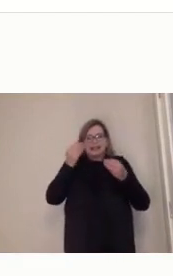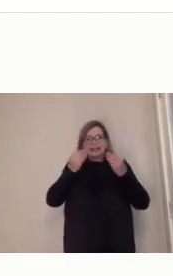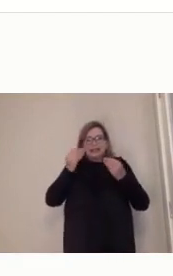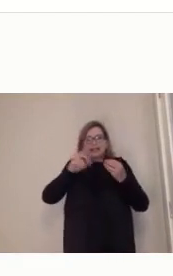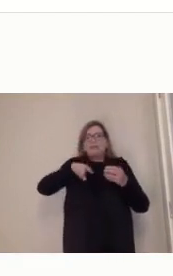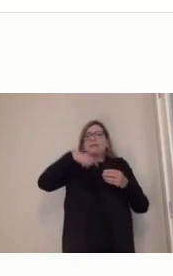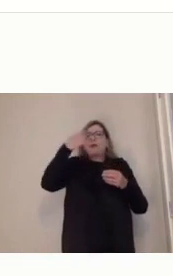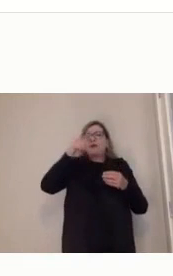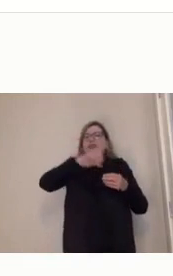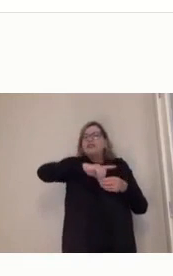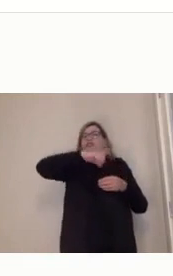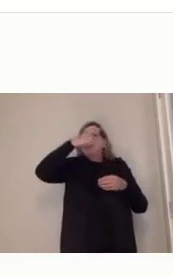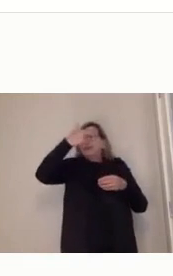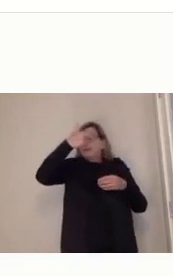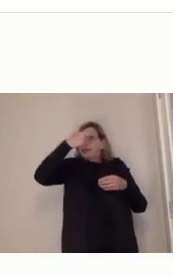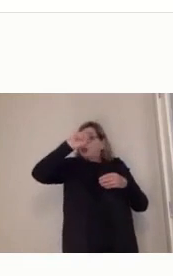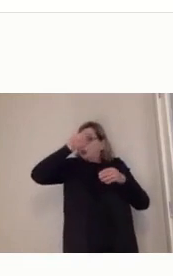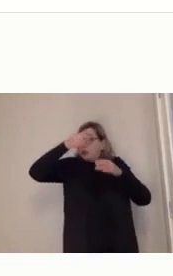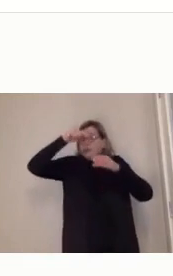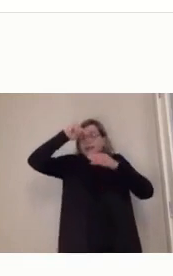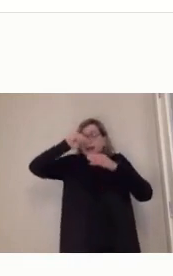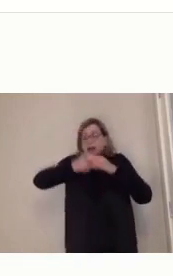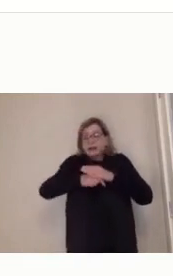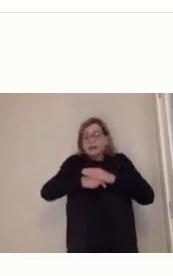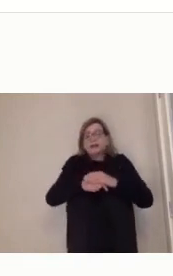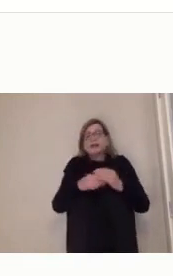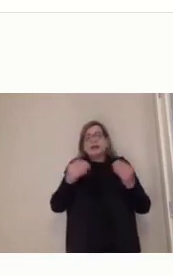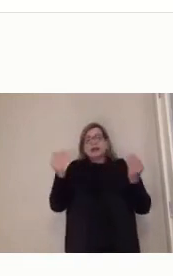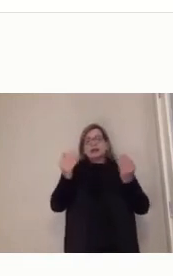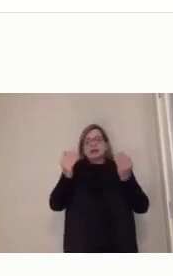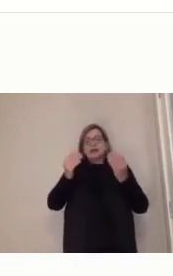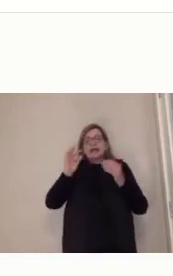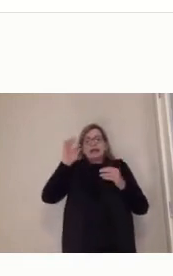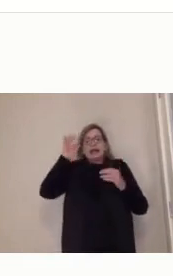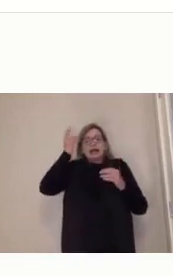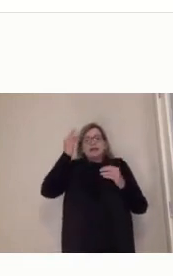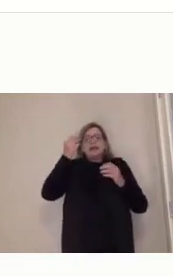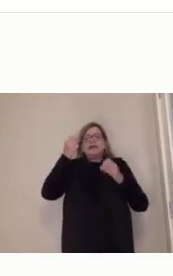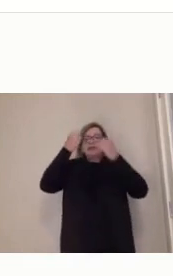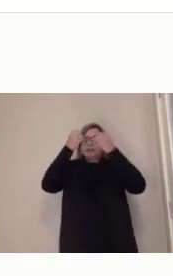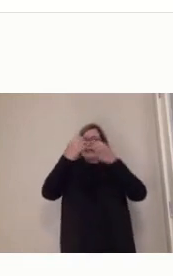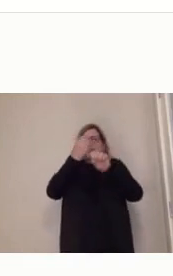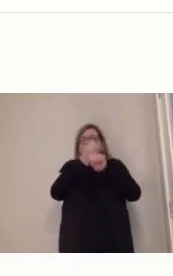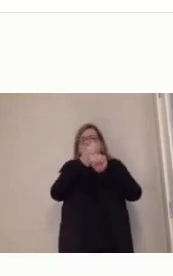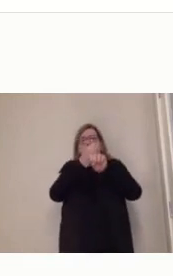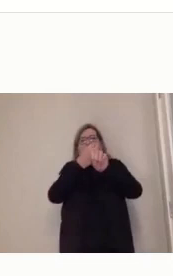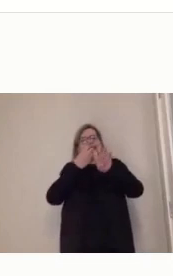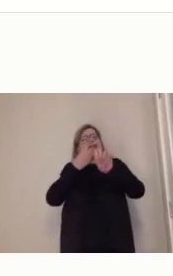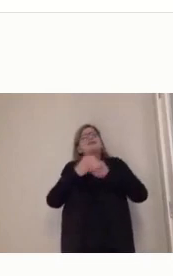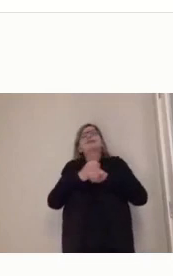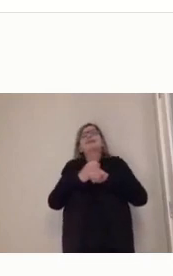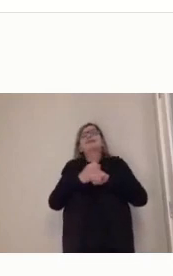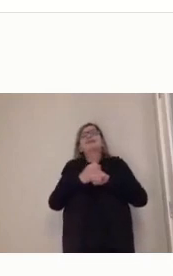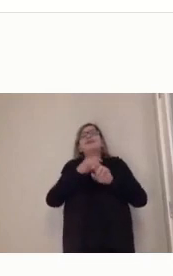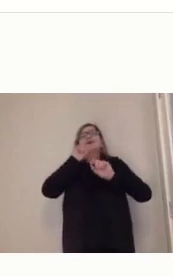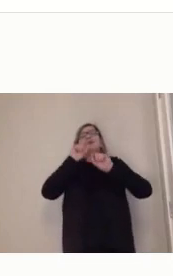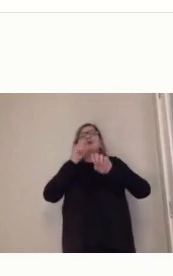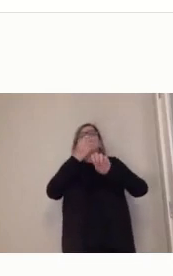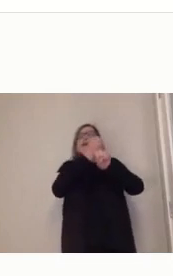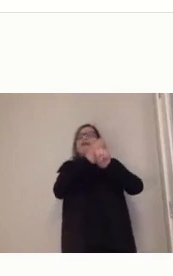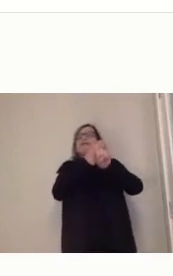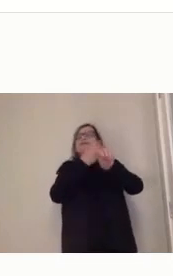Então, a educação à distância, segundo uma das pesquisadoras mais famosas que a gente tem no Brasil,